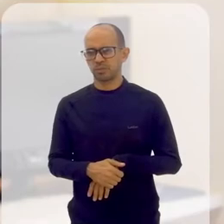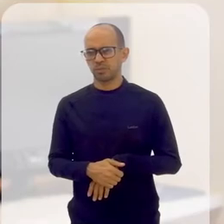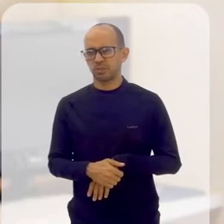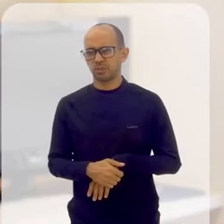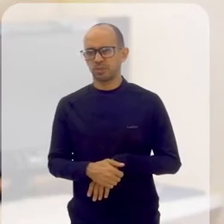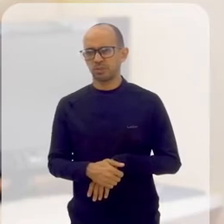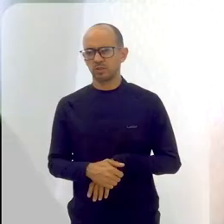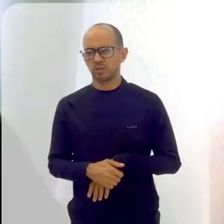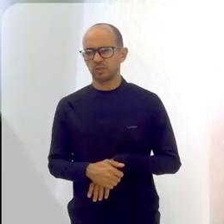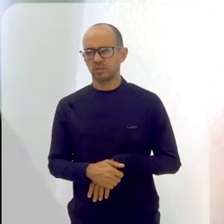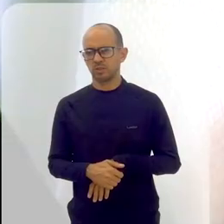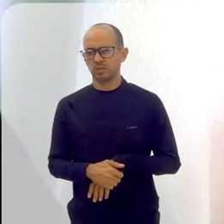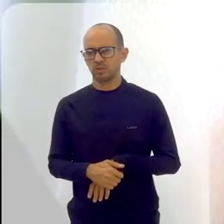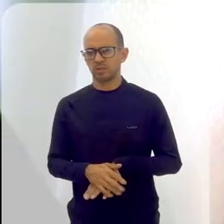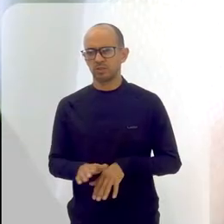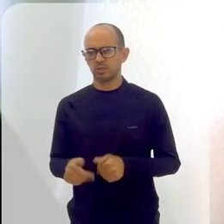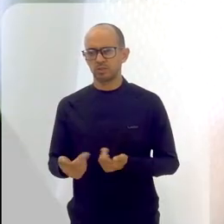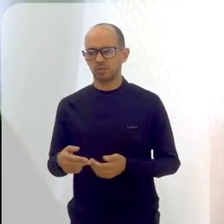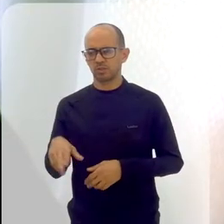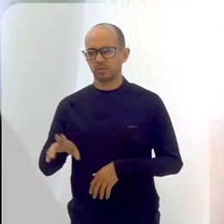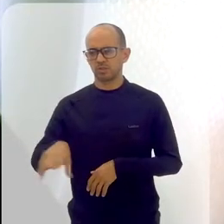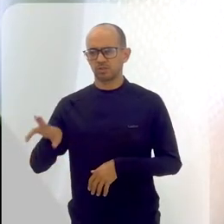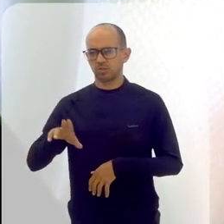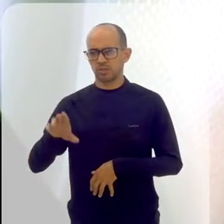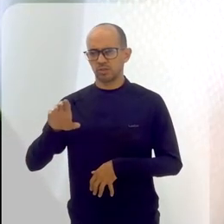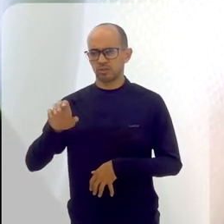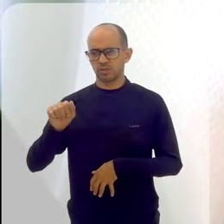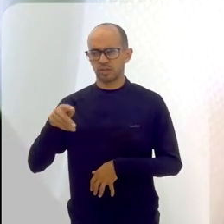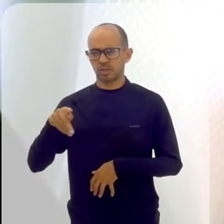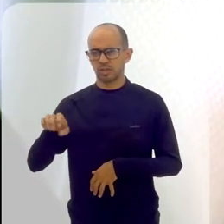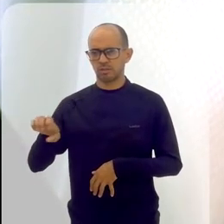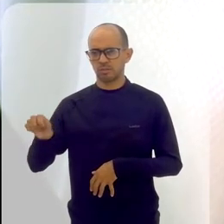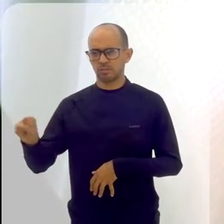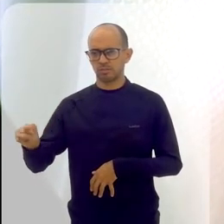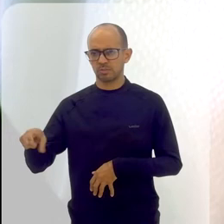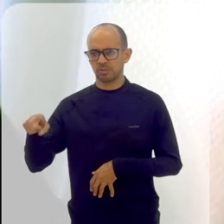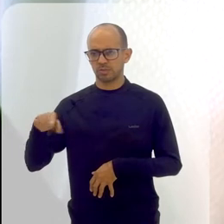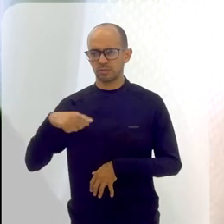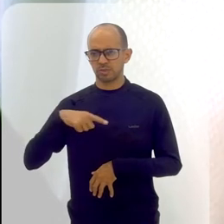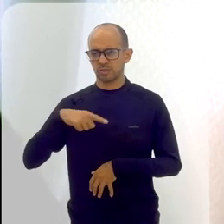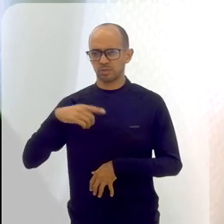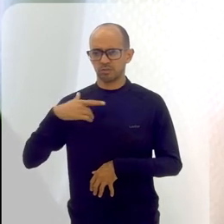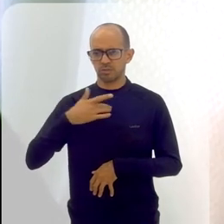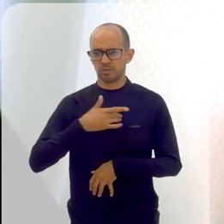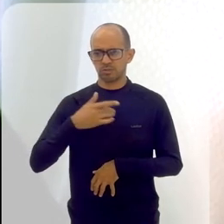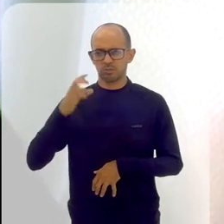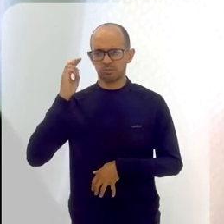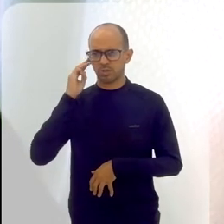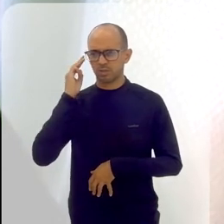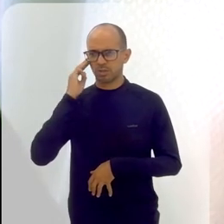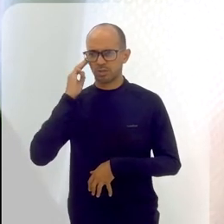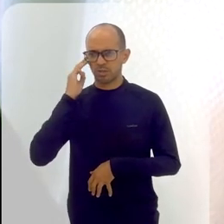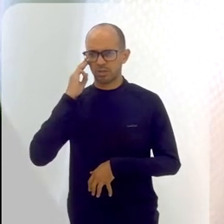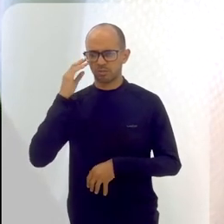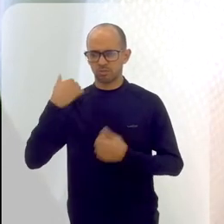Eu entendo que esses usuários do CAPES que têm uma saúde mental